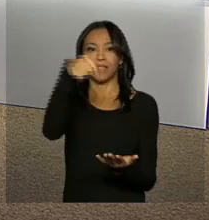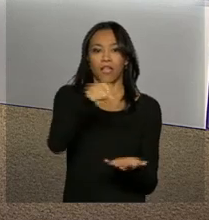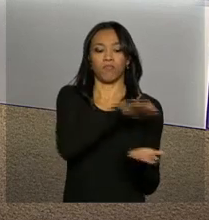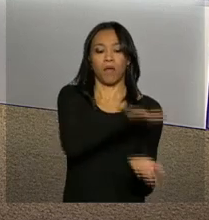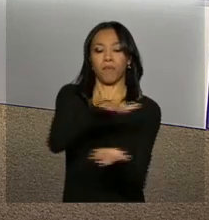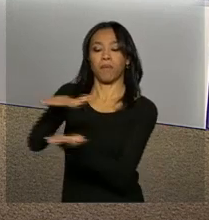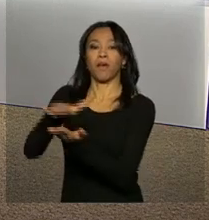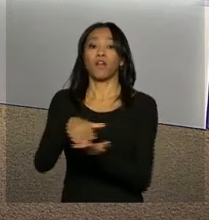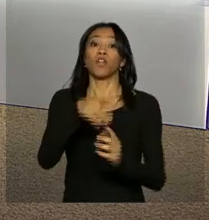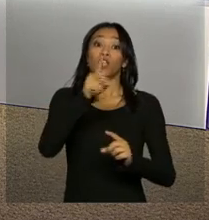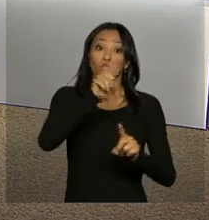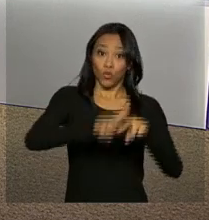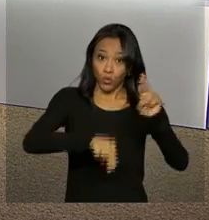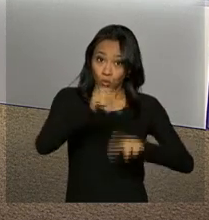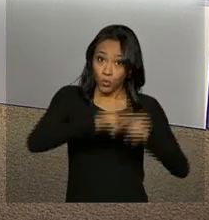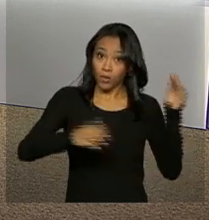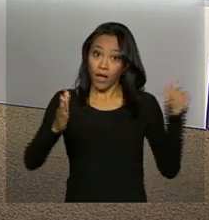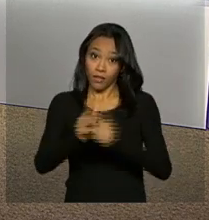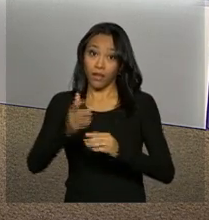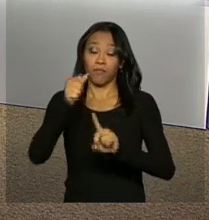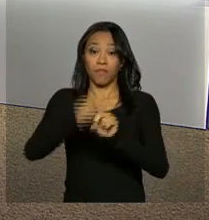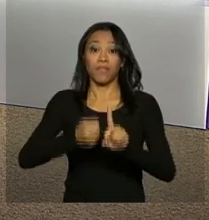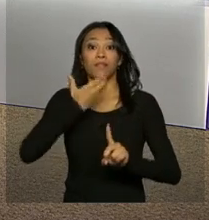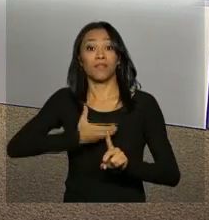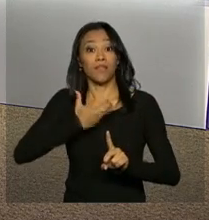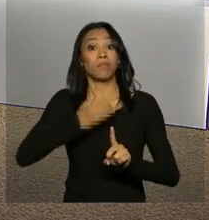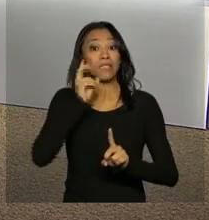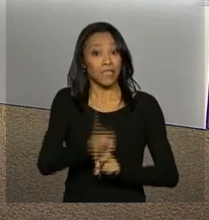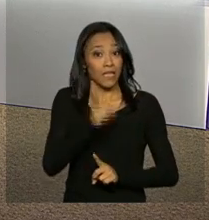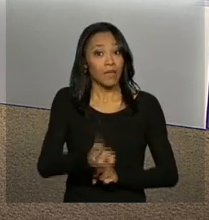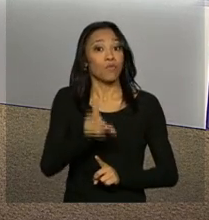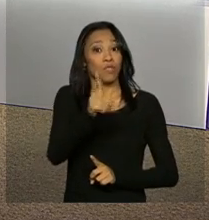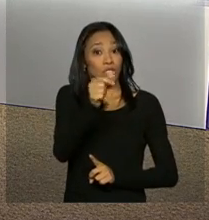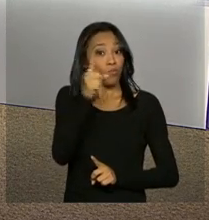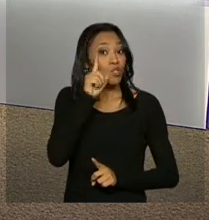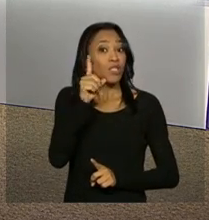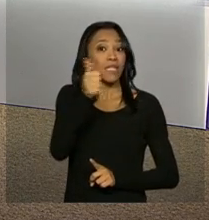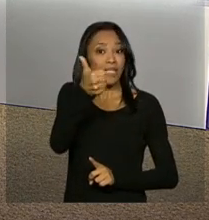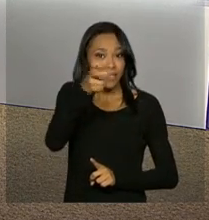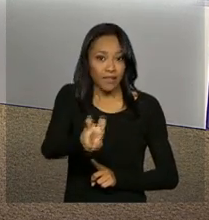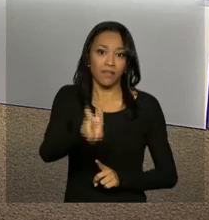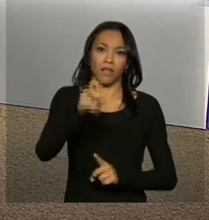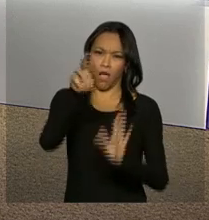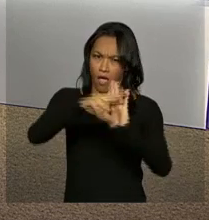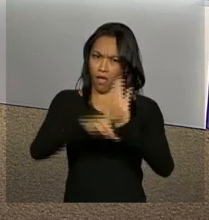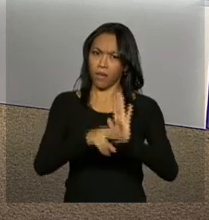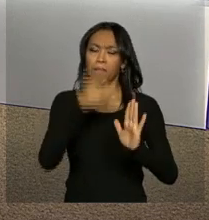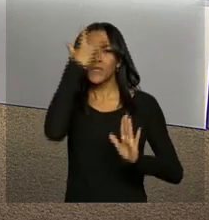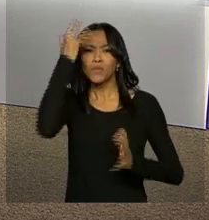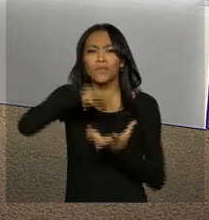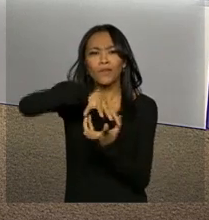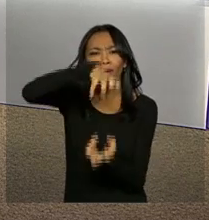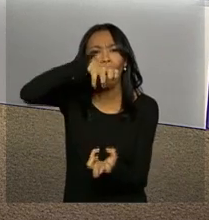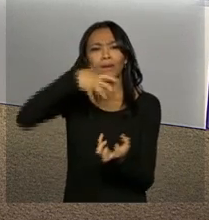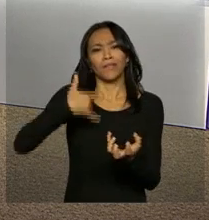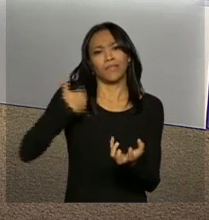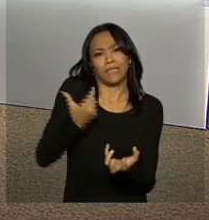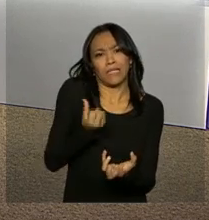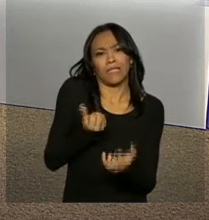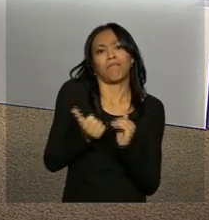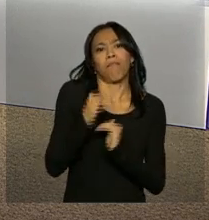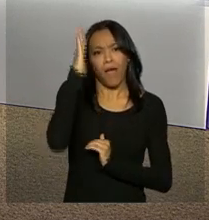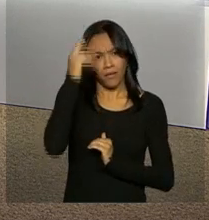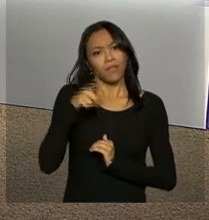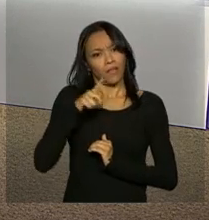junho a dezembro, sempre no dia 15 de cada mês. Pelas regras, pessoas com mais de 60 anos têm prioridade no